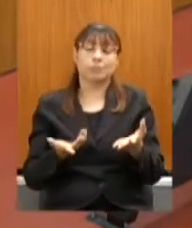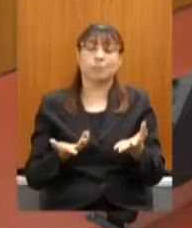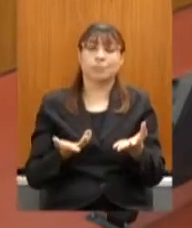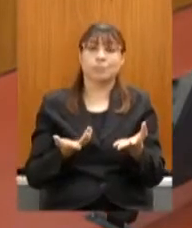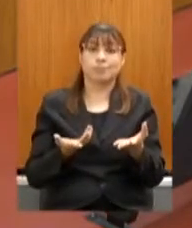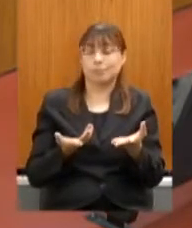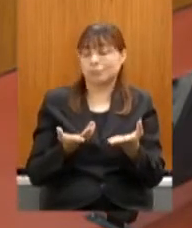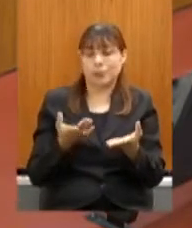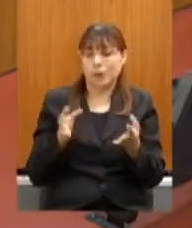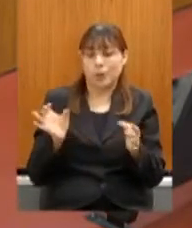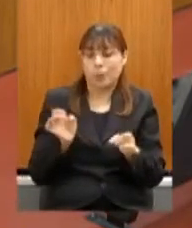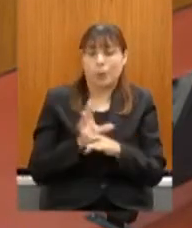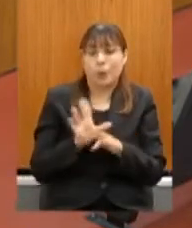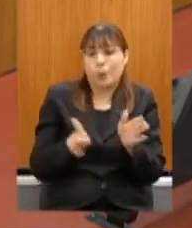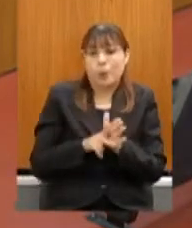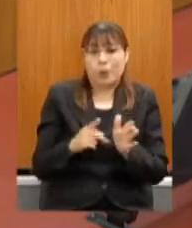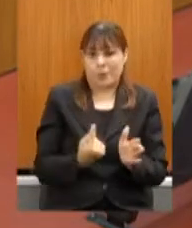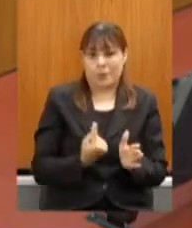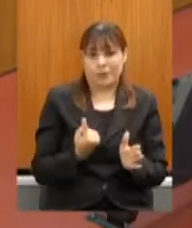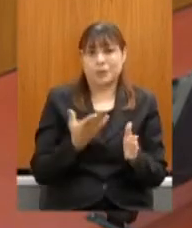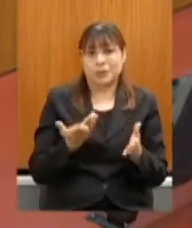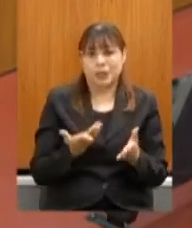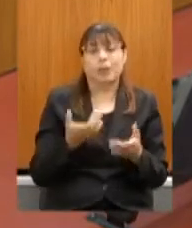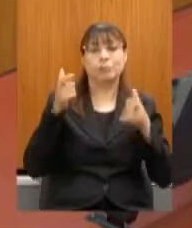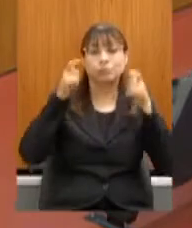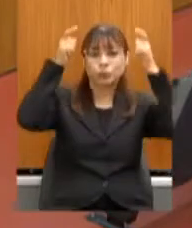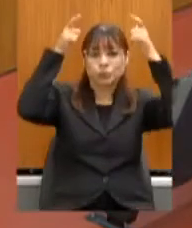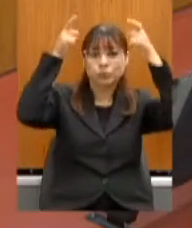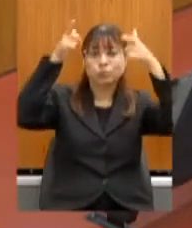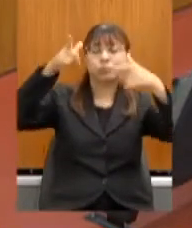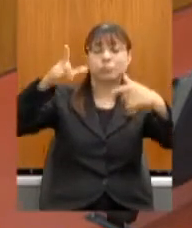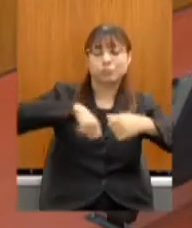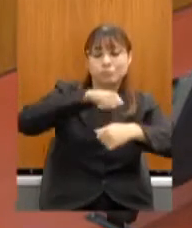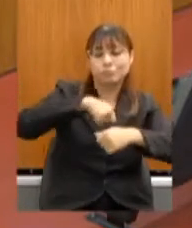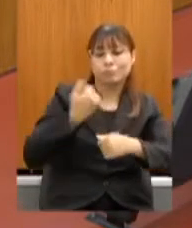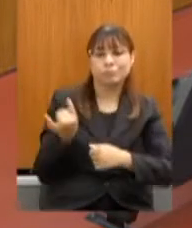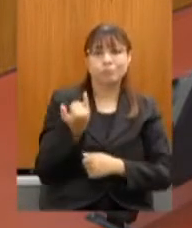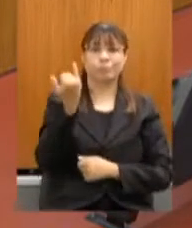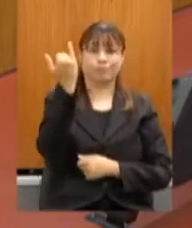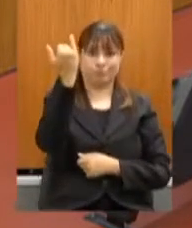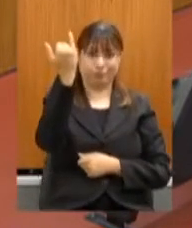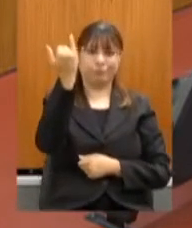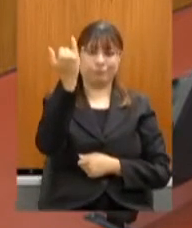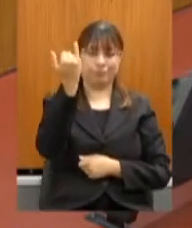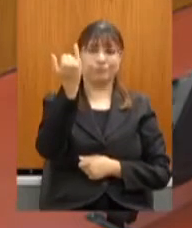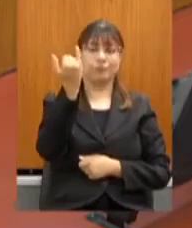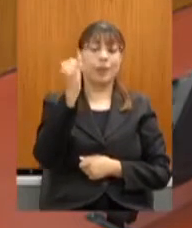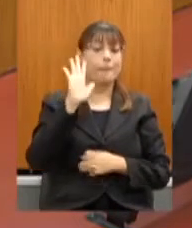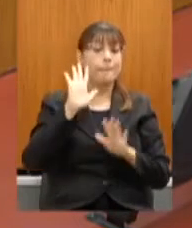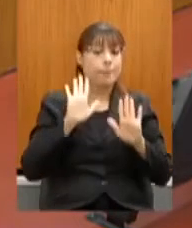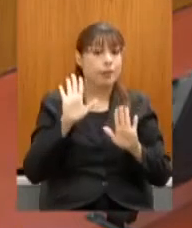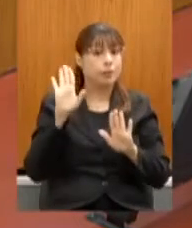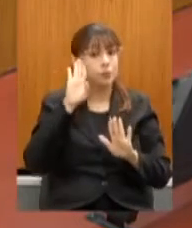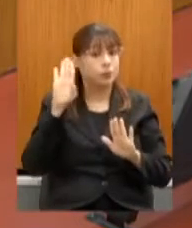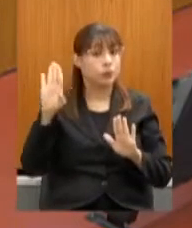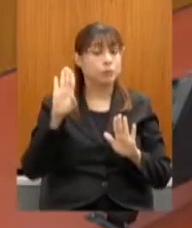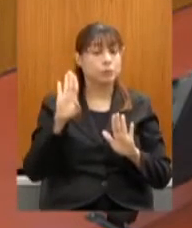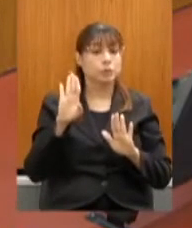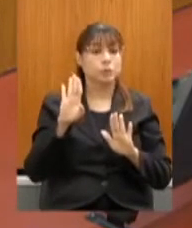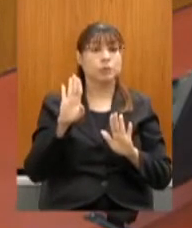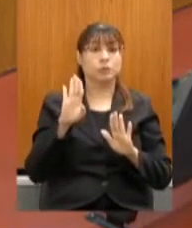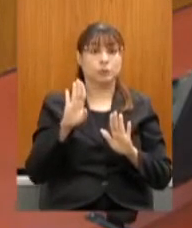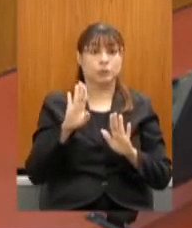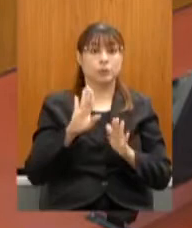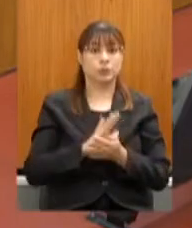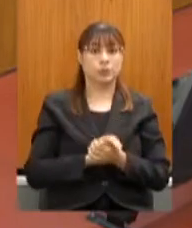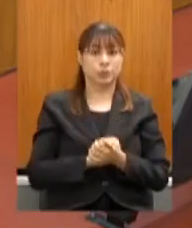Então, o termo gastronomia é importante para o todo, mas o nosso ativo maior, em termos de gastronomia,